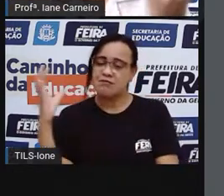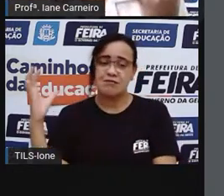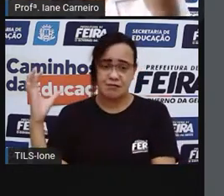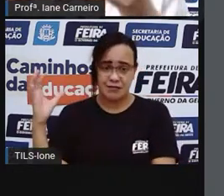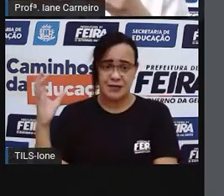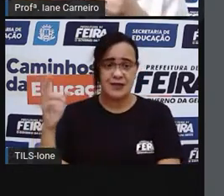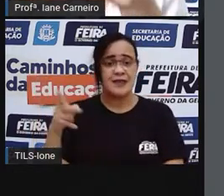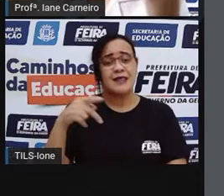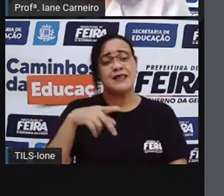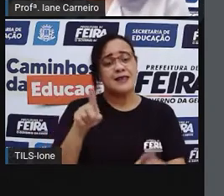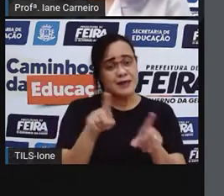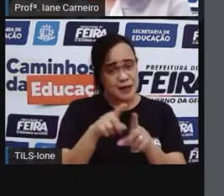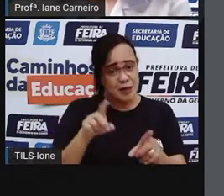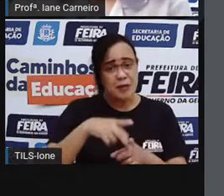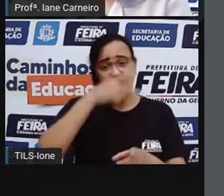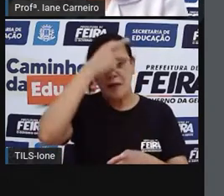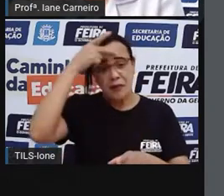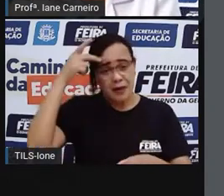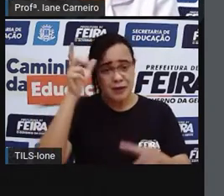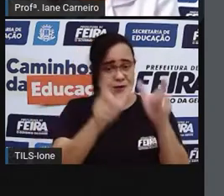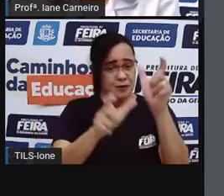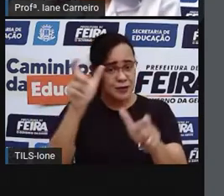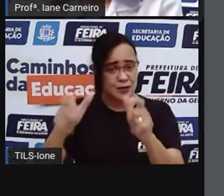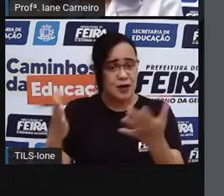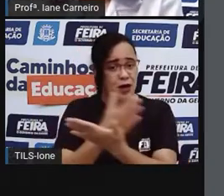as pessoas que se chamam rosa, né?